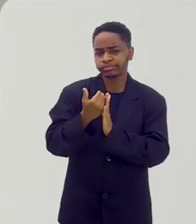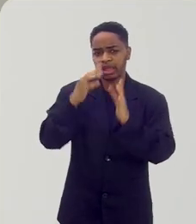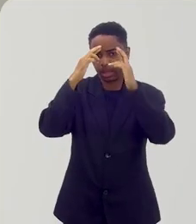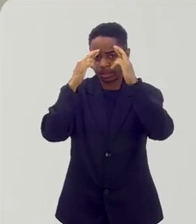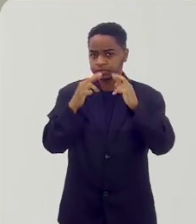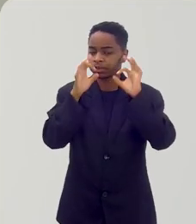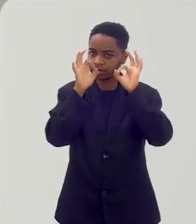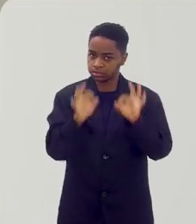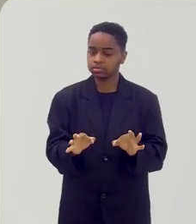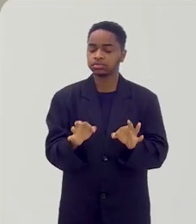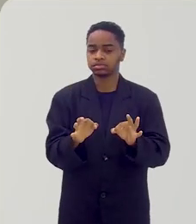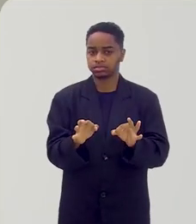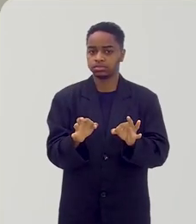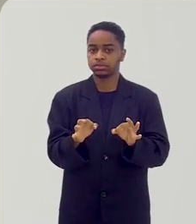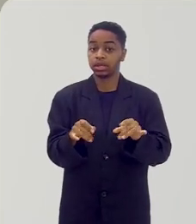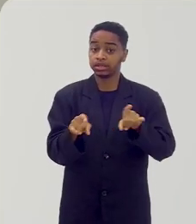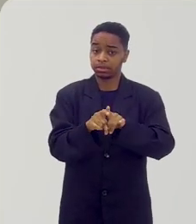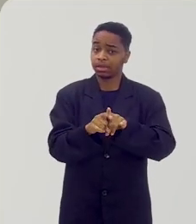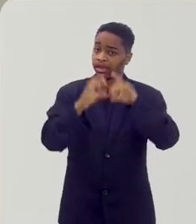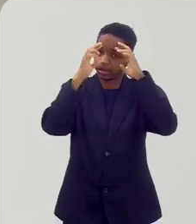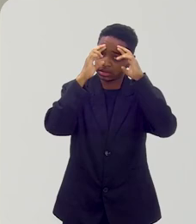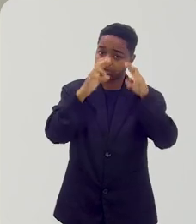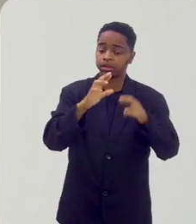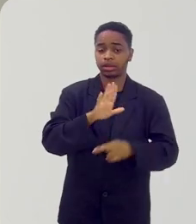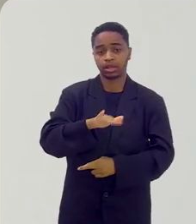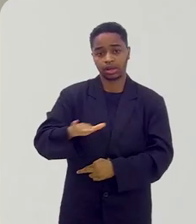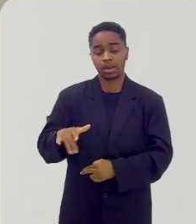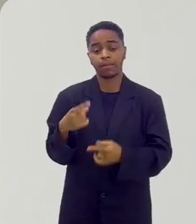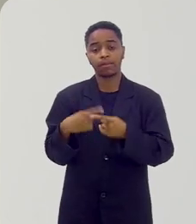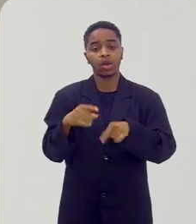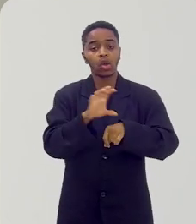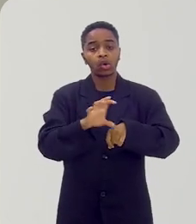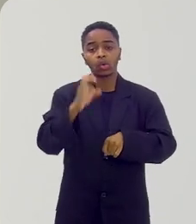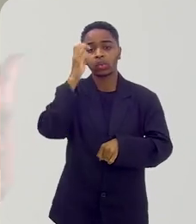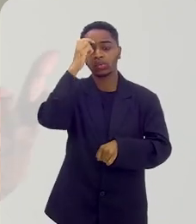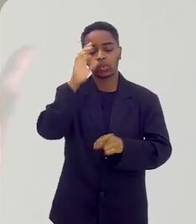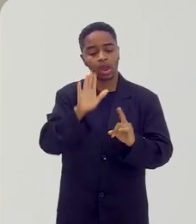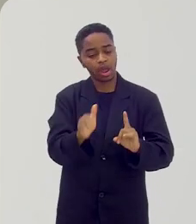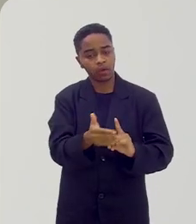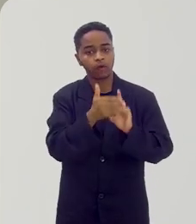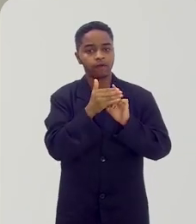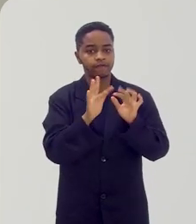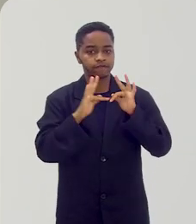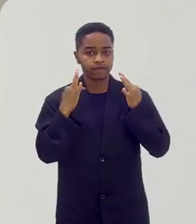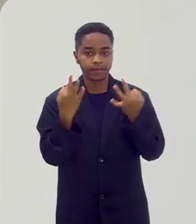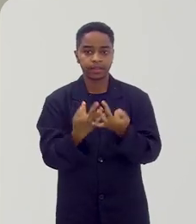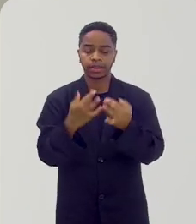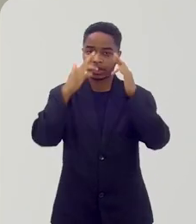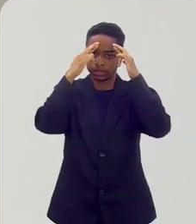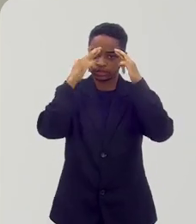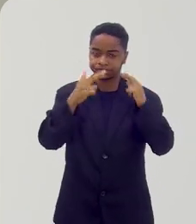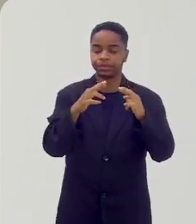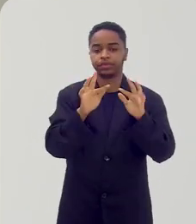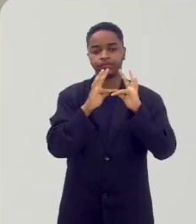aquele respeito aos mais velhos e às crianças. Então é uma cultura que abraça a família, respeita a família,